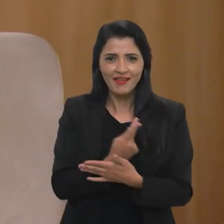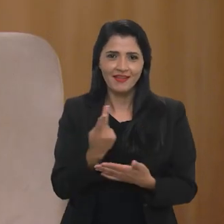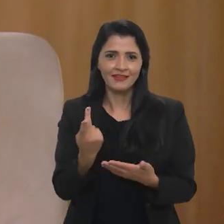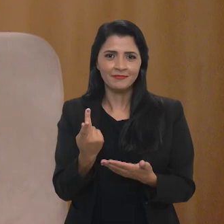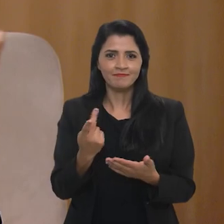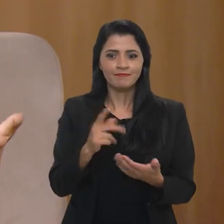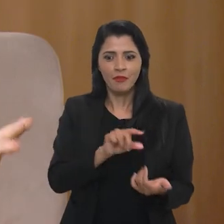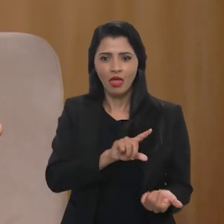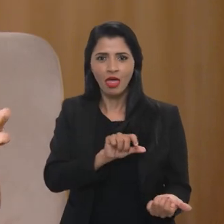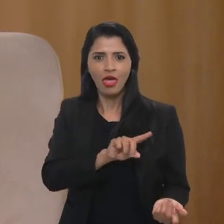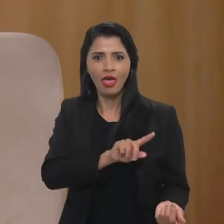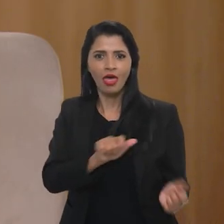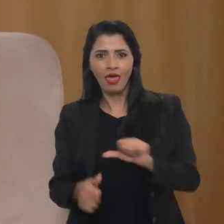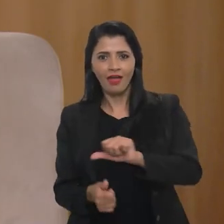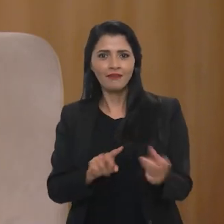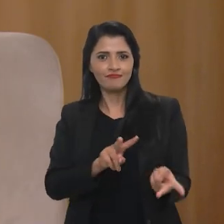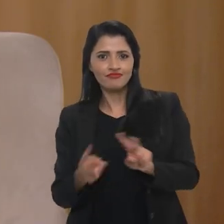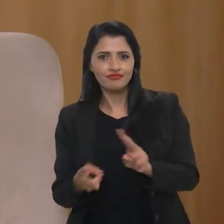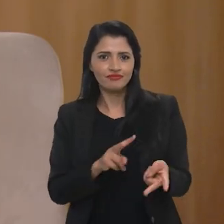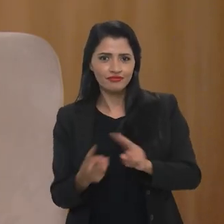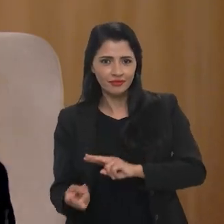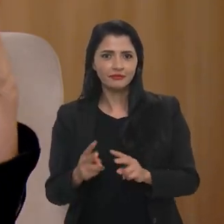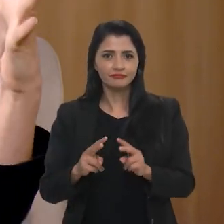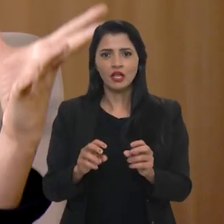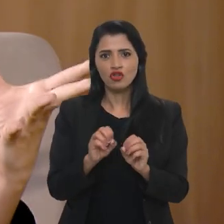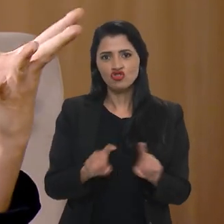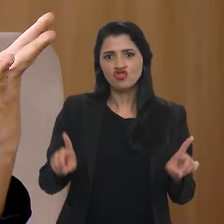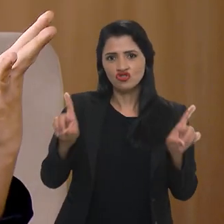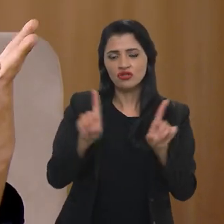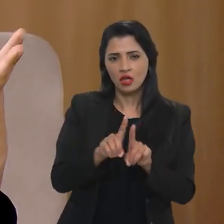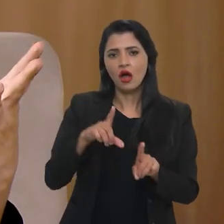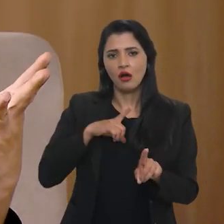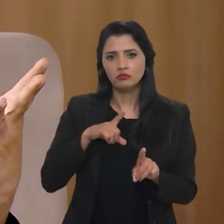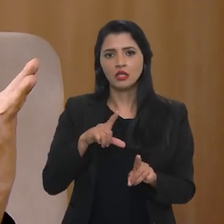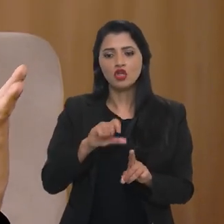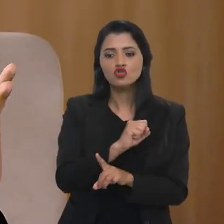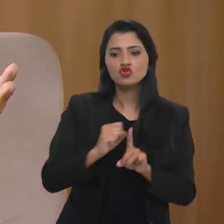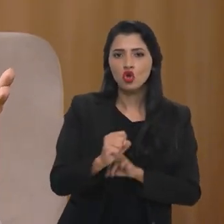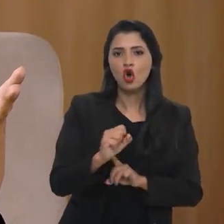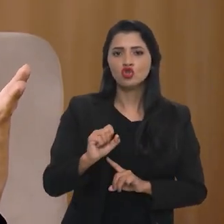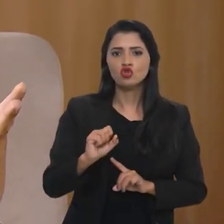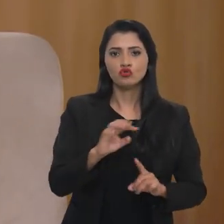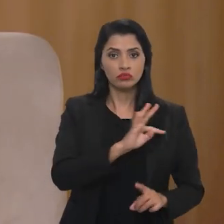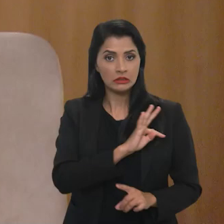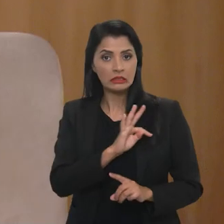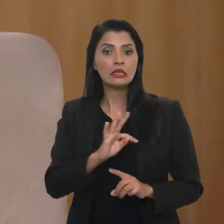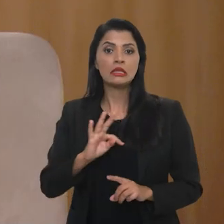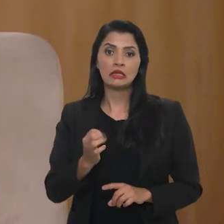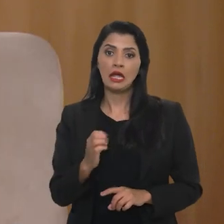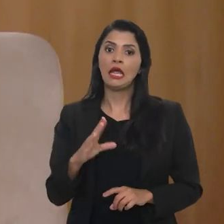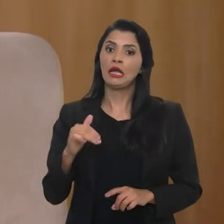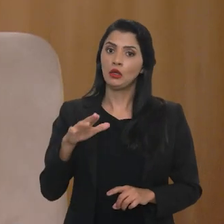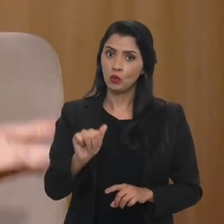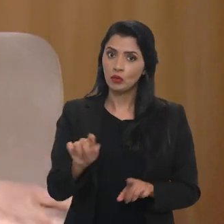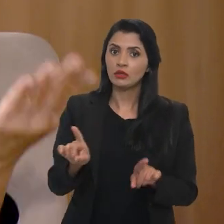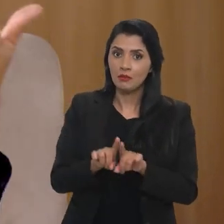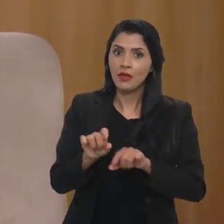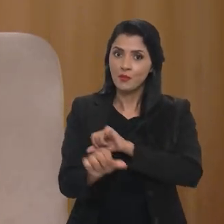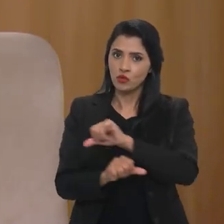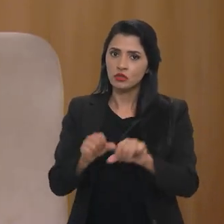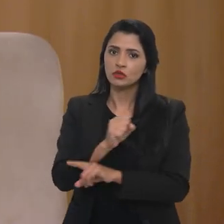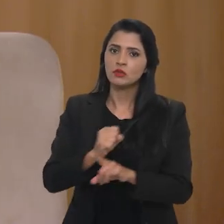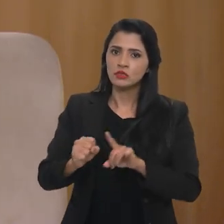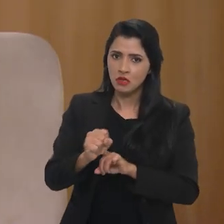para o mundo digital, a gente chama tecnicamente mudanças sociotécnicas, porque elas têm um lado técnico de tecnologia, mas também mudanças sociais que